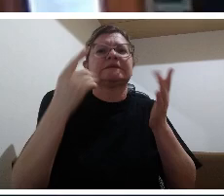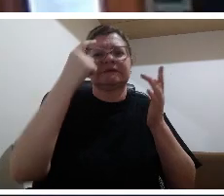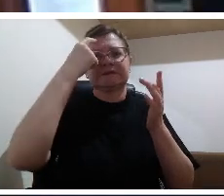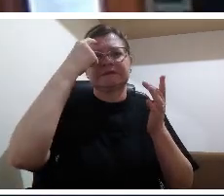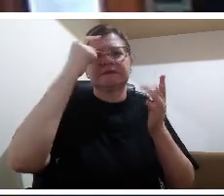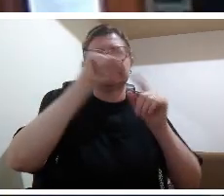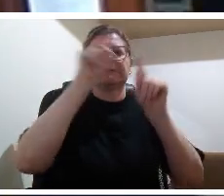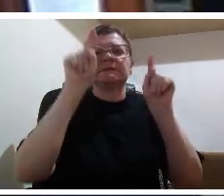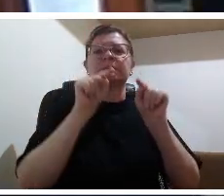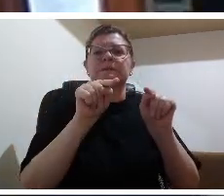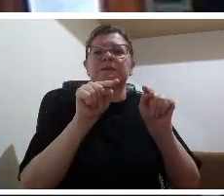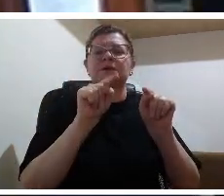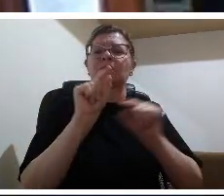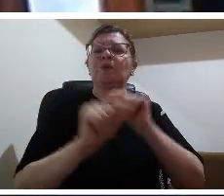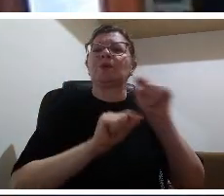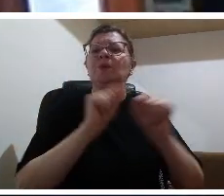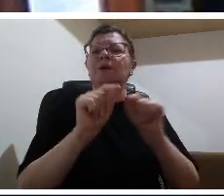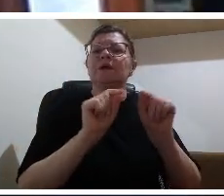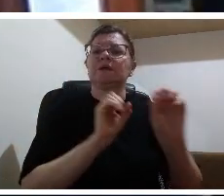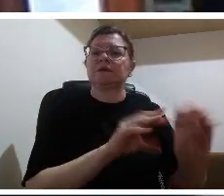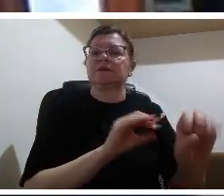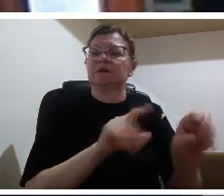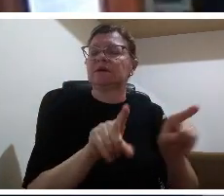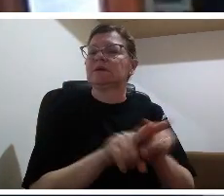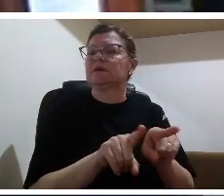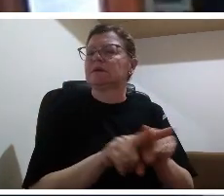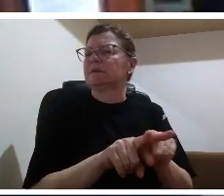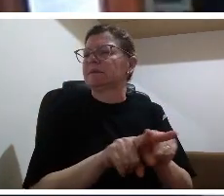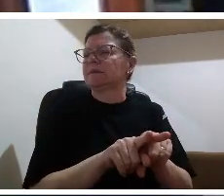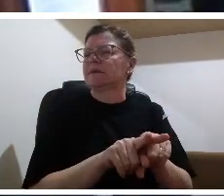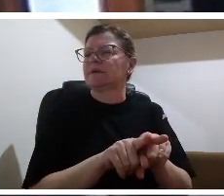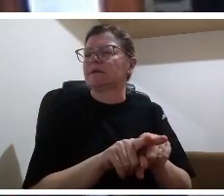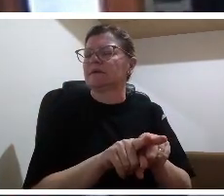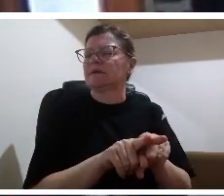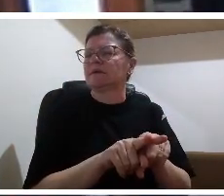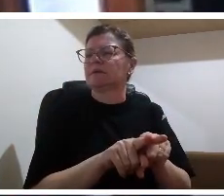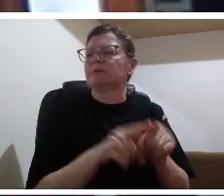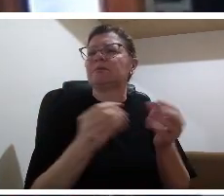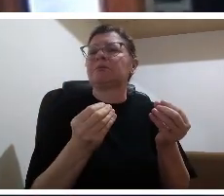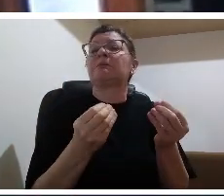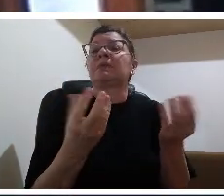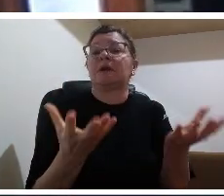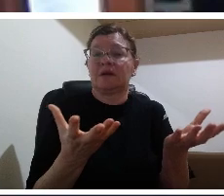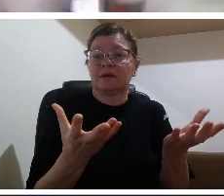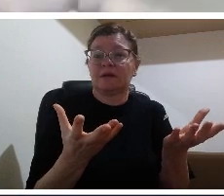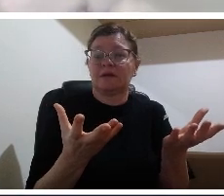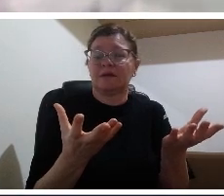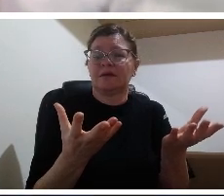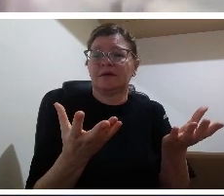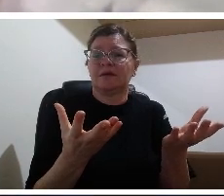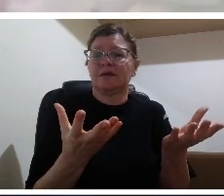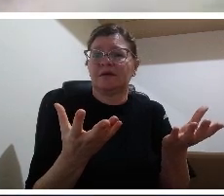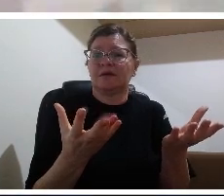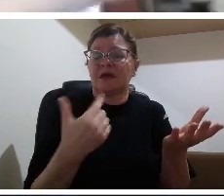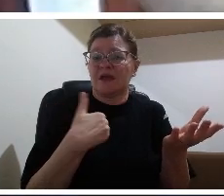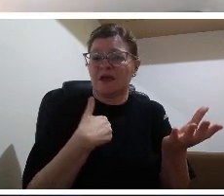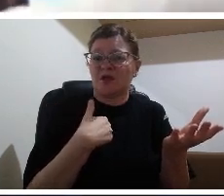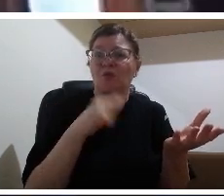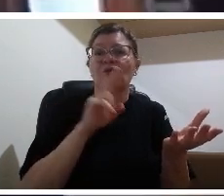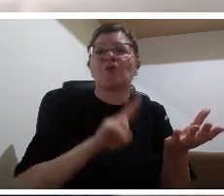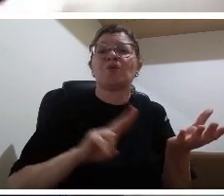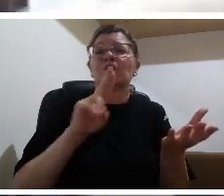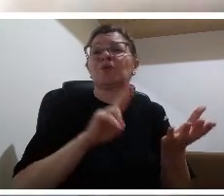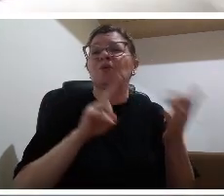científico que vocês que eu com 80 anos adquiri ao longo da vida o que que eu uso do